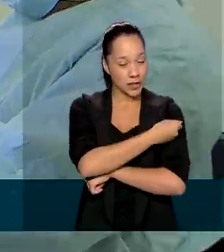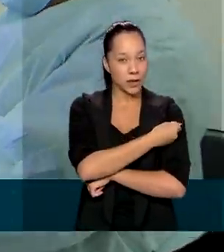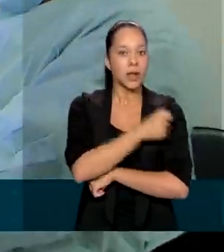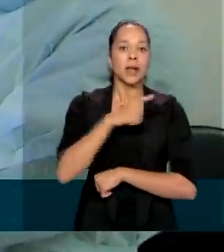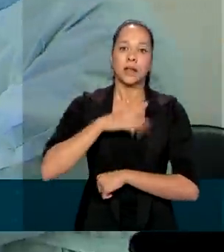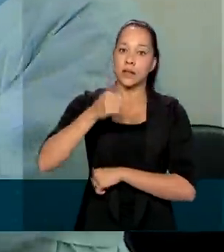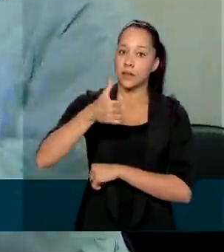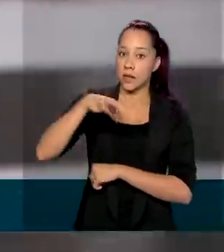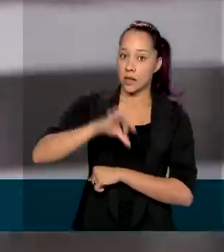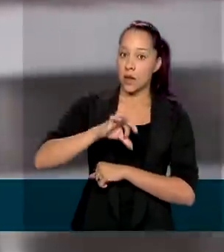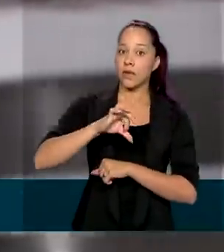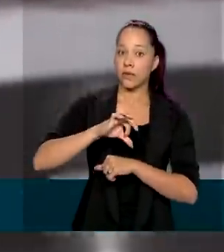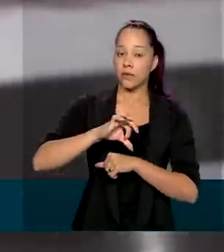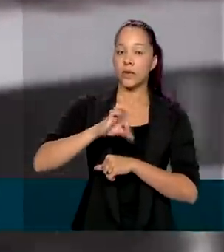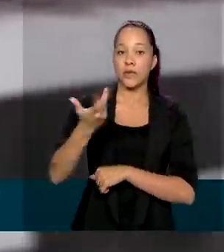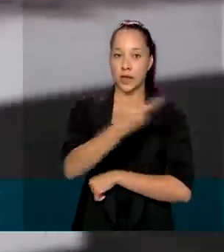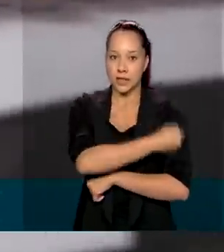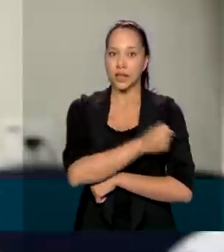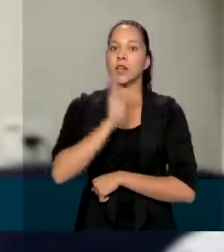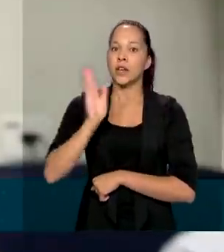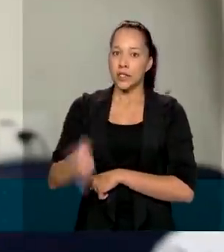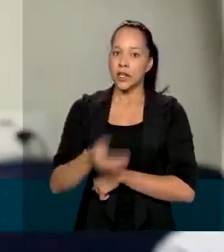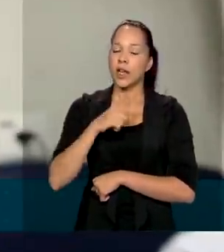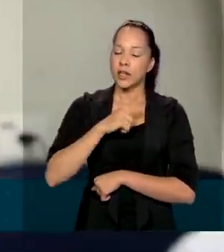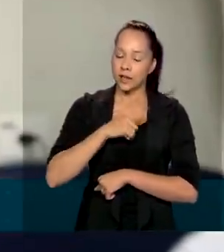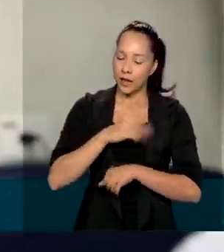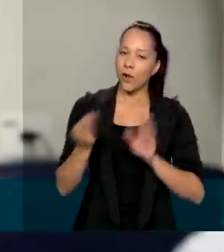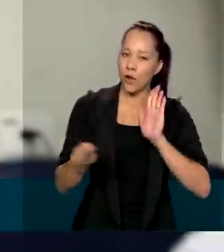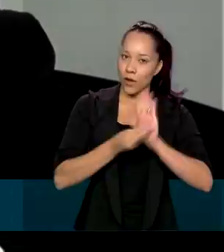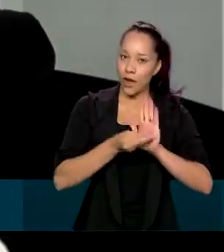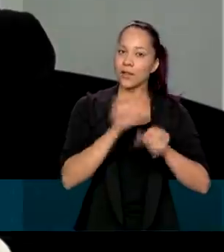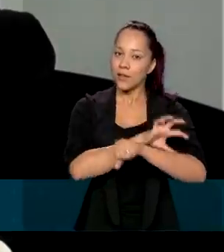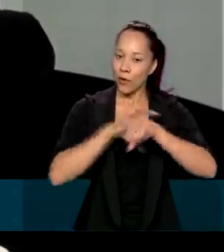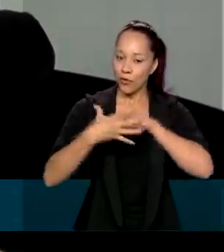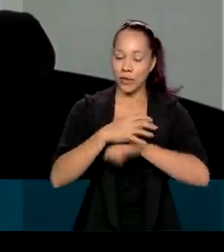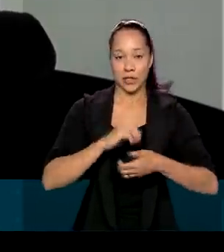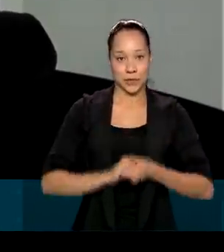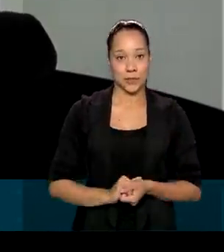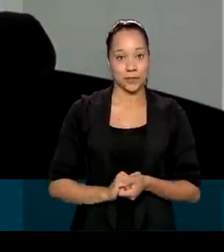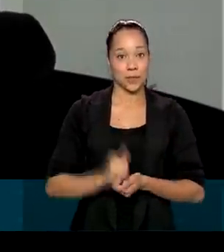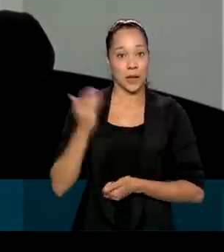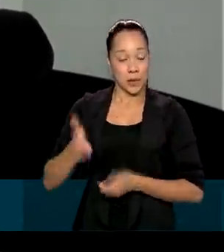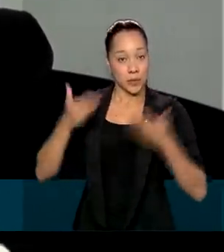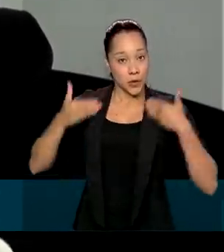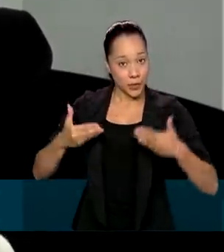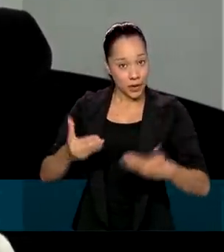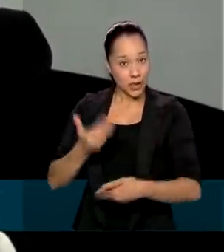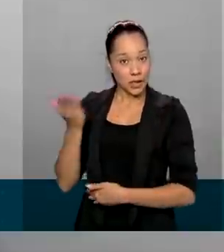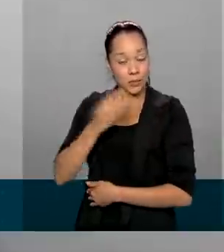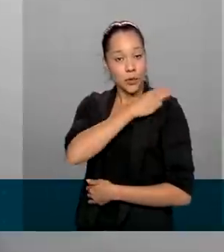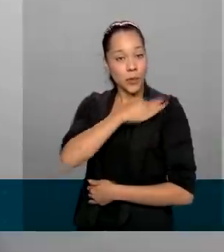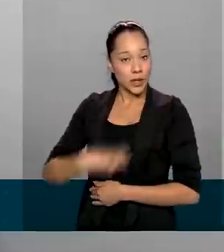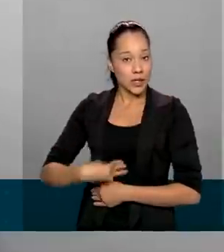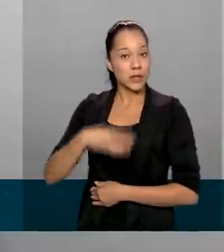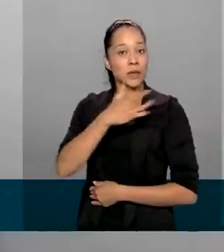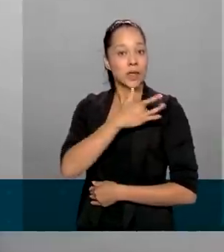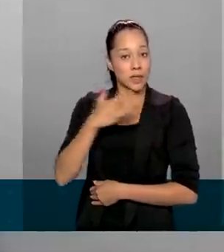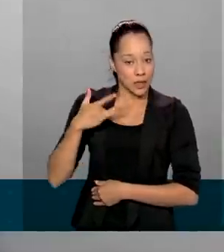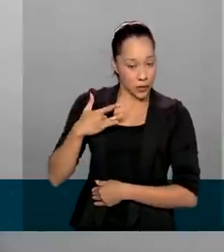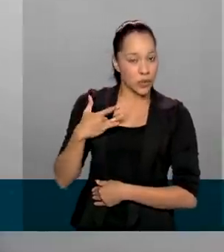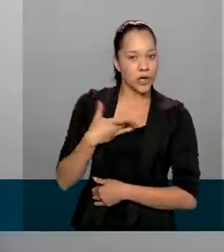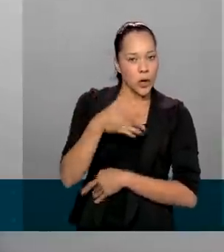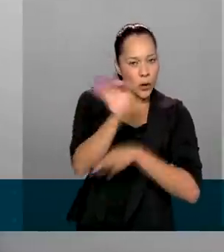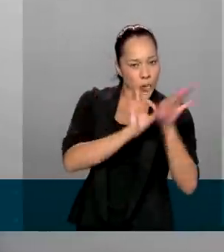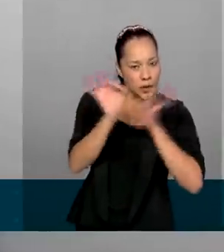19 vacinas, já incluindo a da Covid-19. Para o ministro Eduardo Pazuello, o preparo